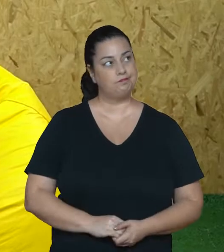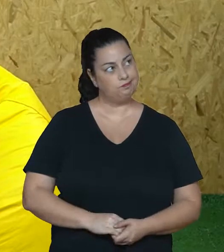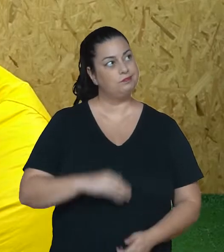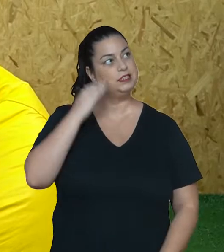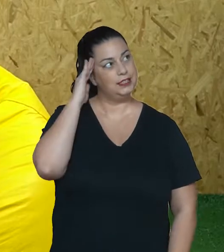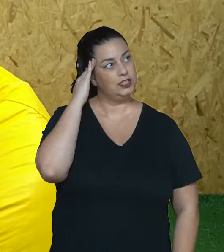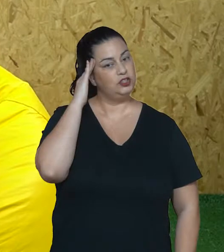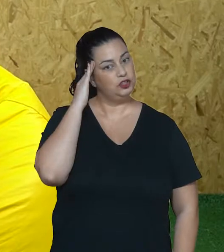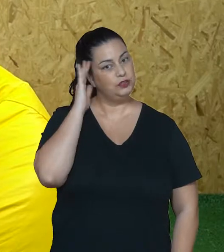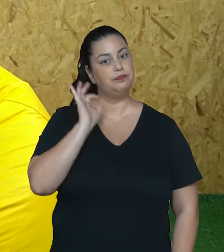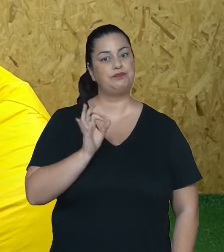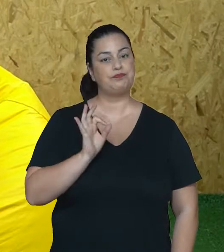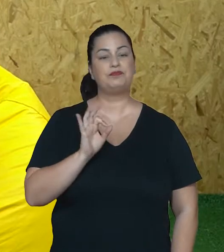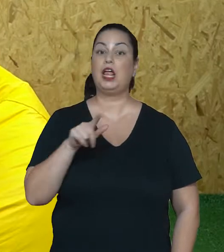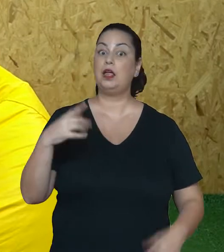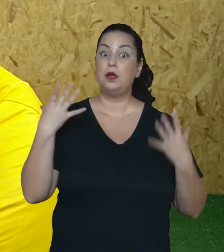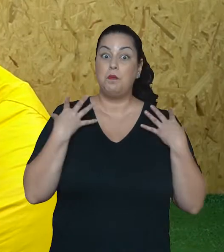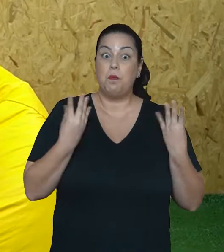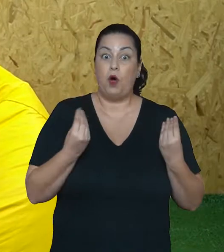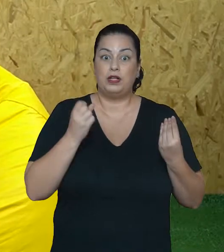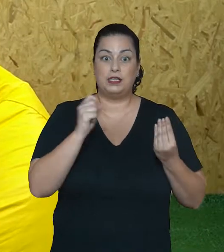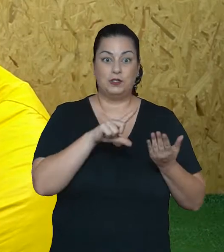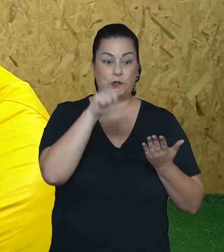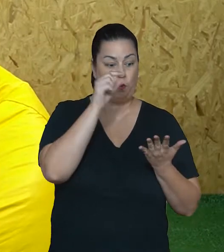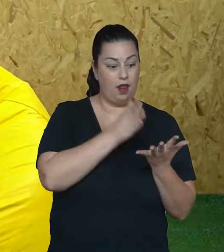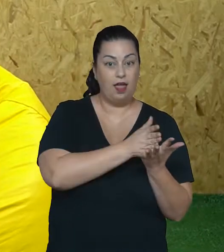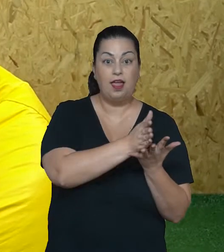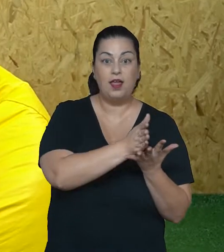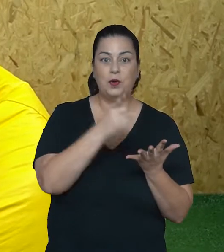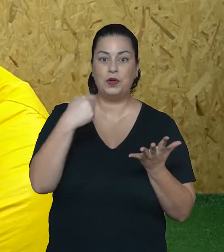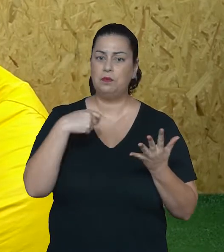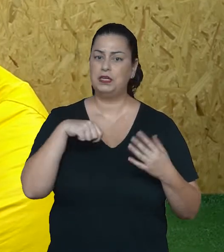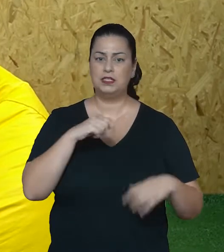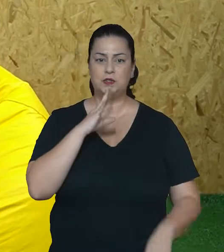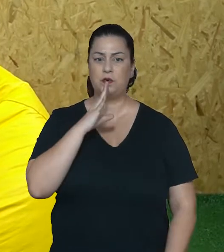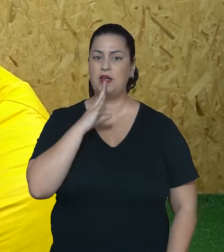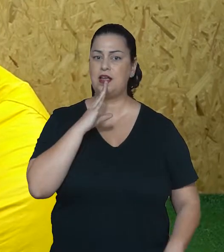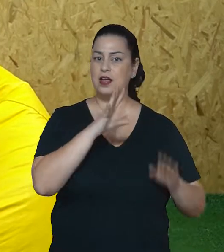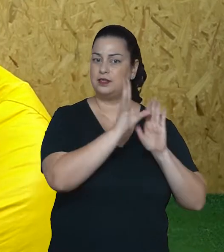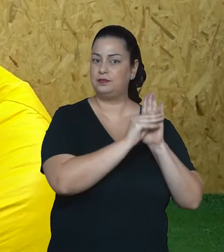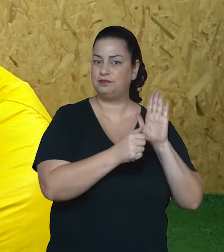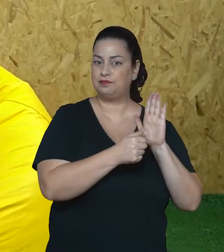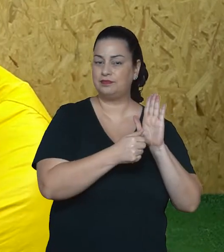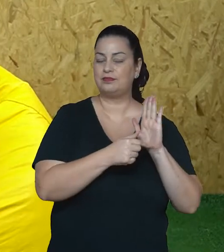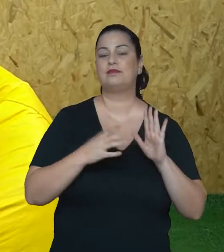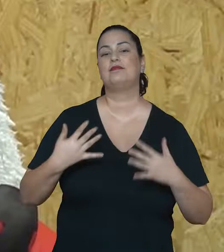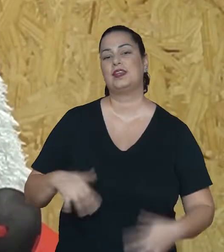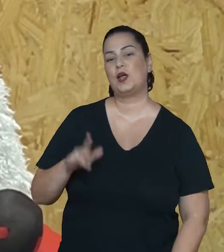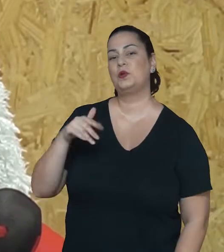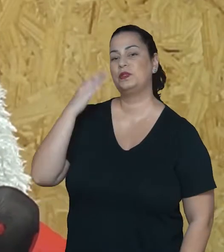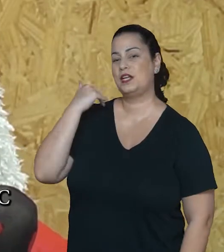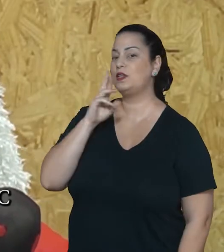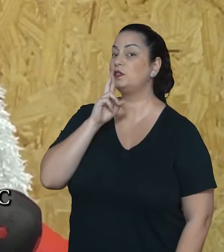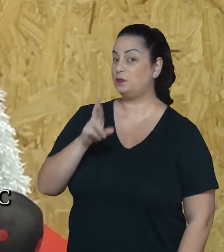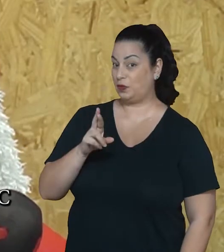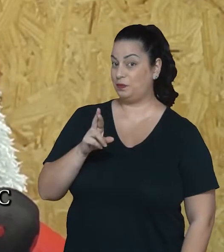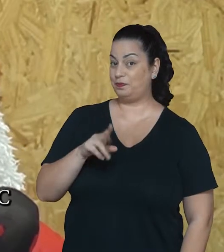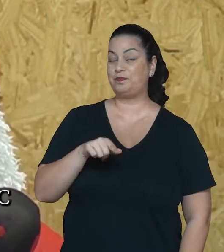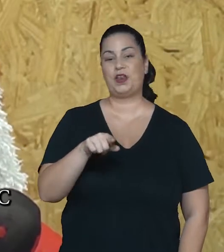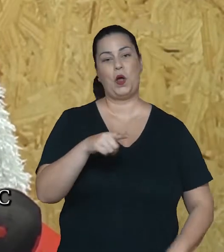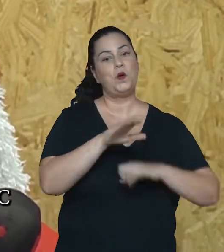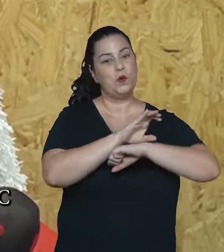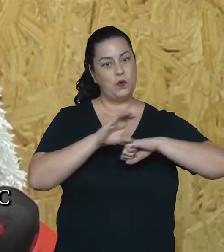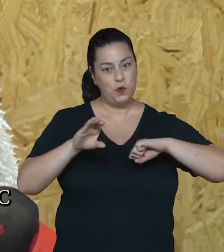Entendi! E moda? Se eu escolher o caminho da moda, o que eu preciso saber? Essa eu